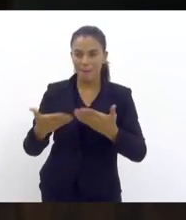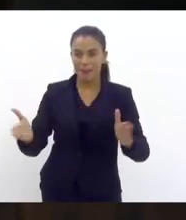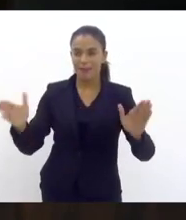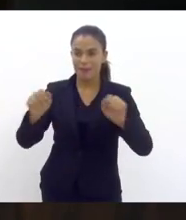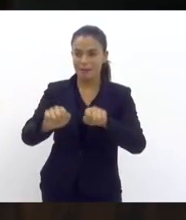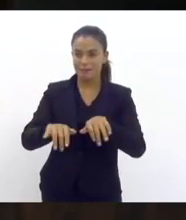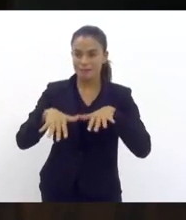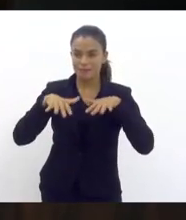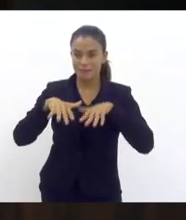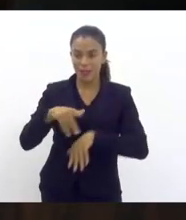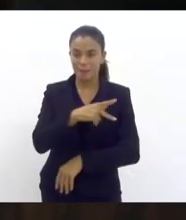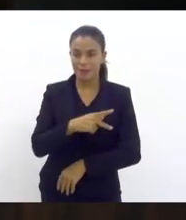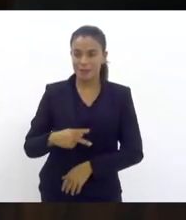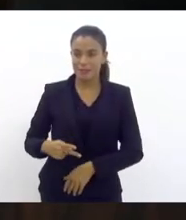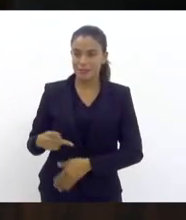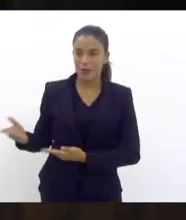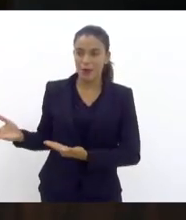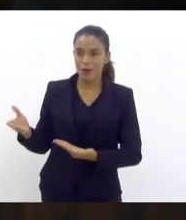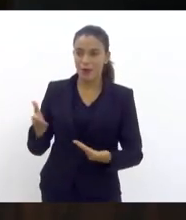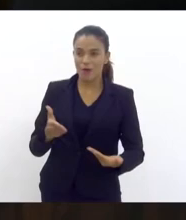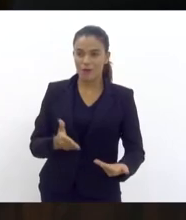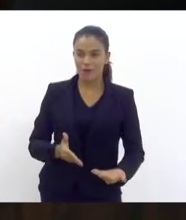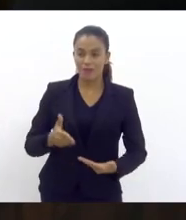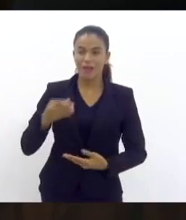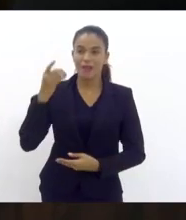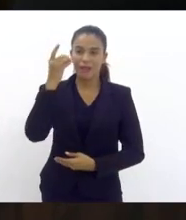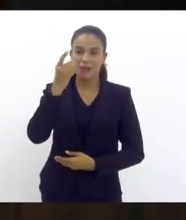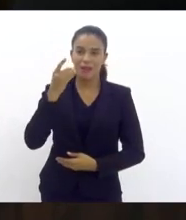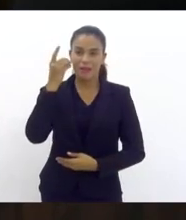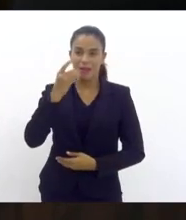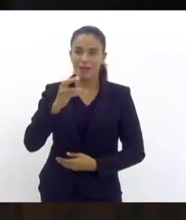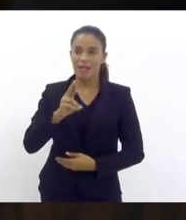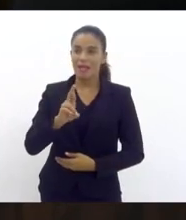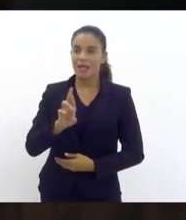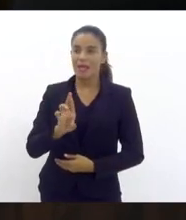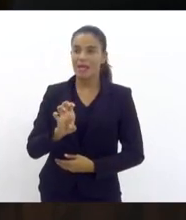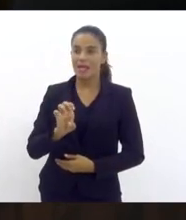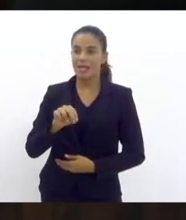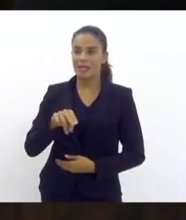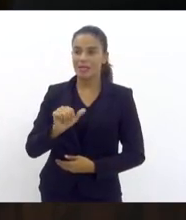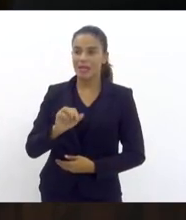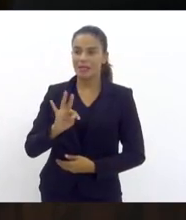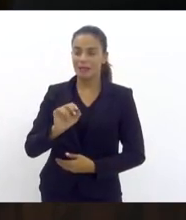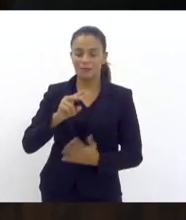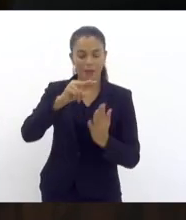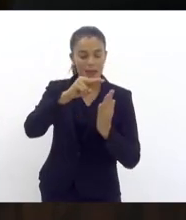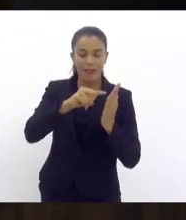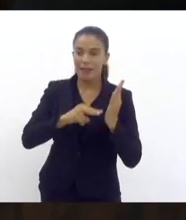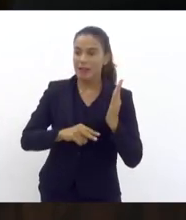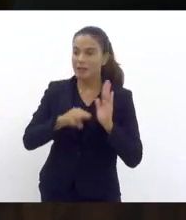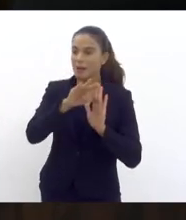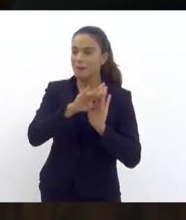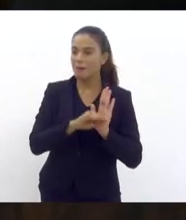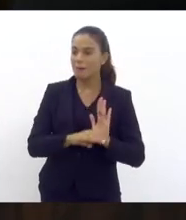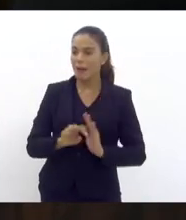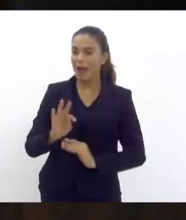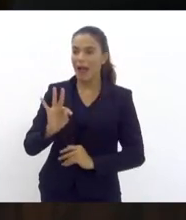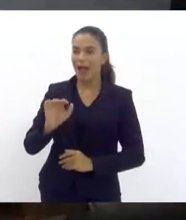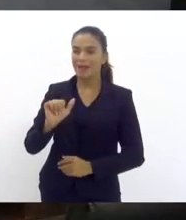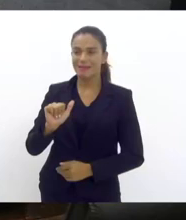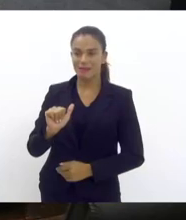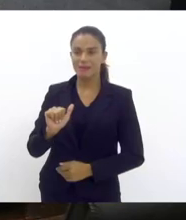A presidência convida a senhora deputada Renata para fazer a leitura da ata da sessão anterior.